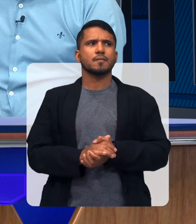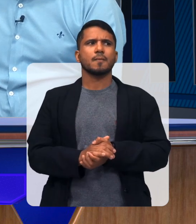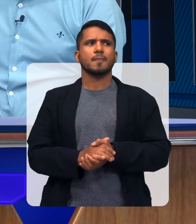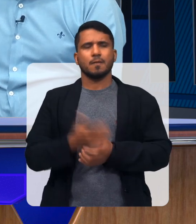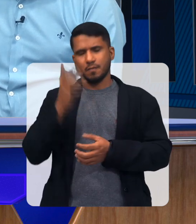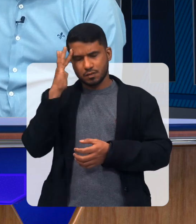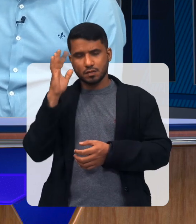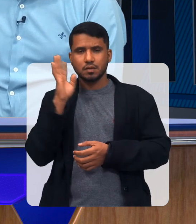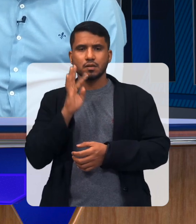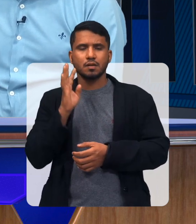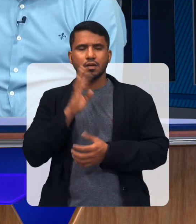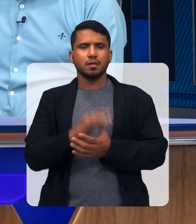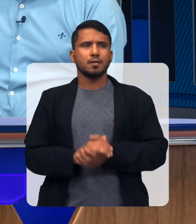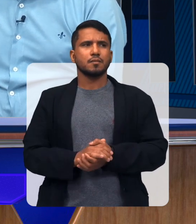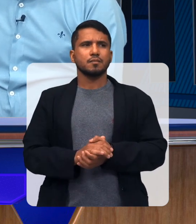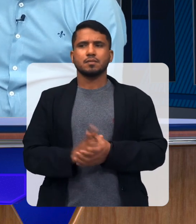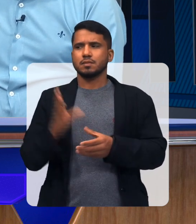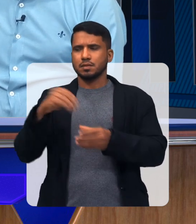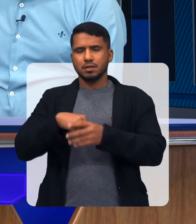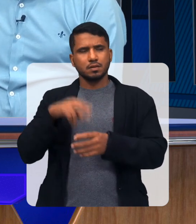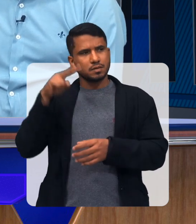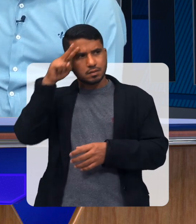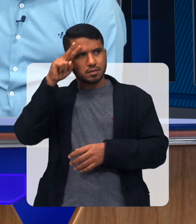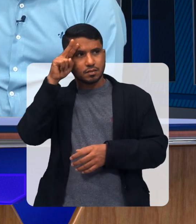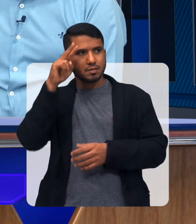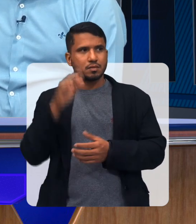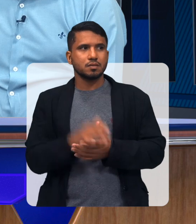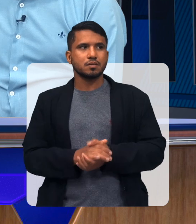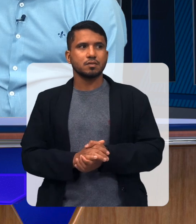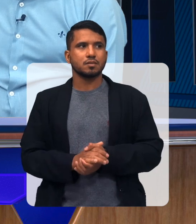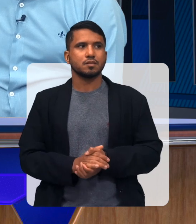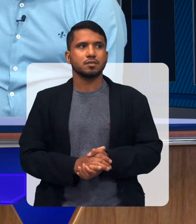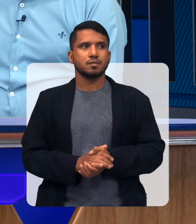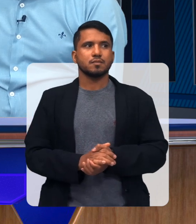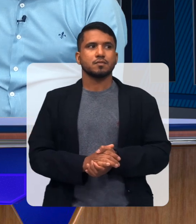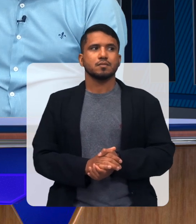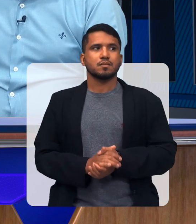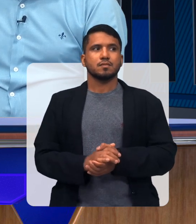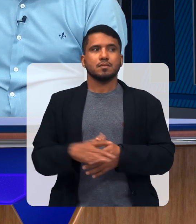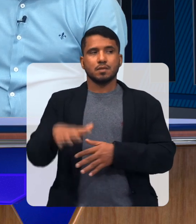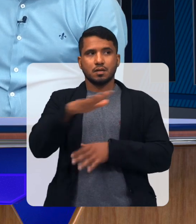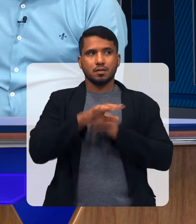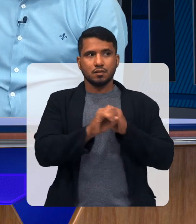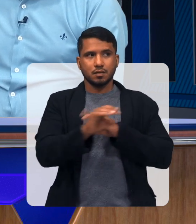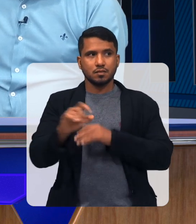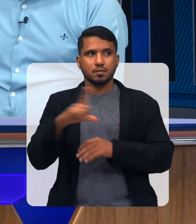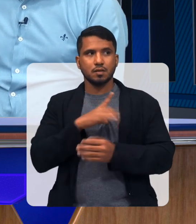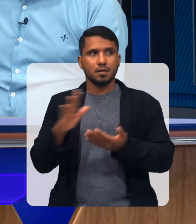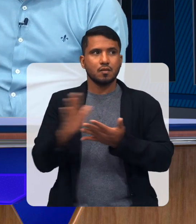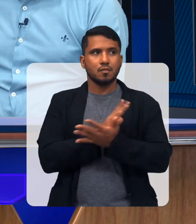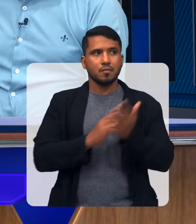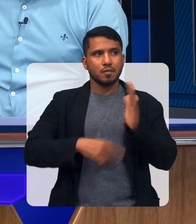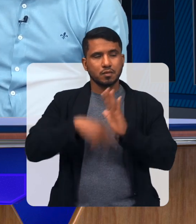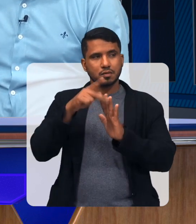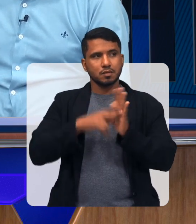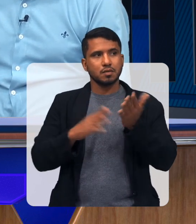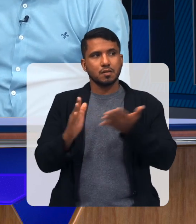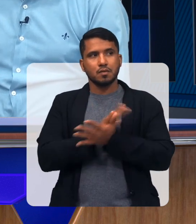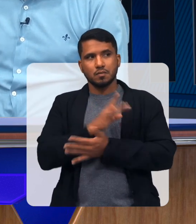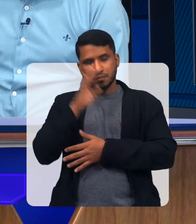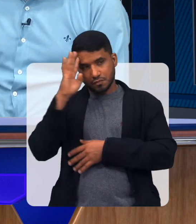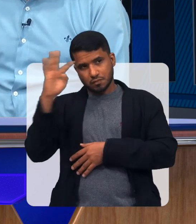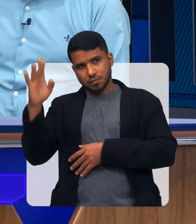Né? Sim Eu achei legal Dentro dessa história De... De... De... De... De... De... Tem algum projeto